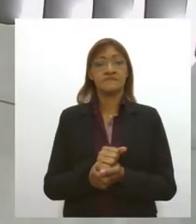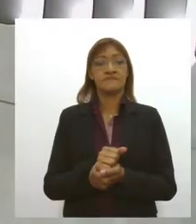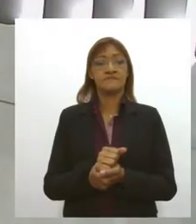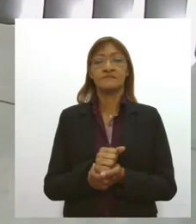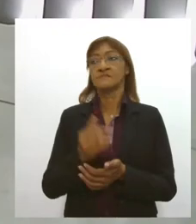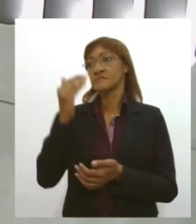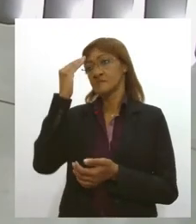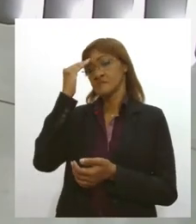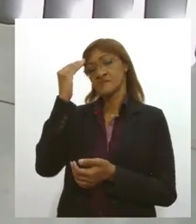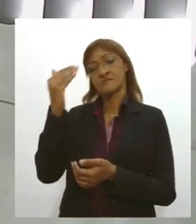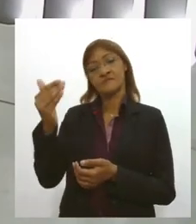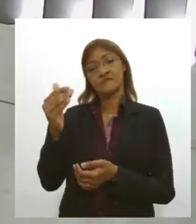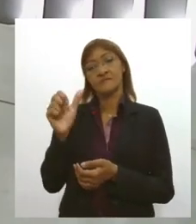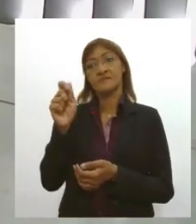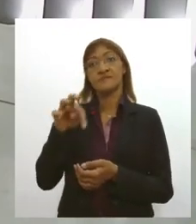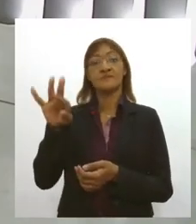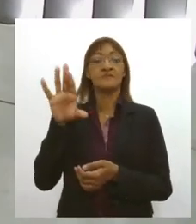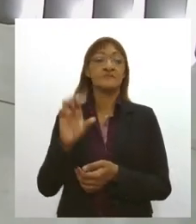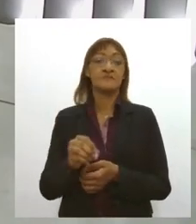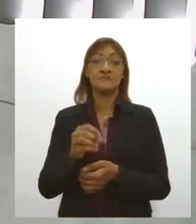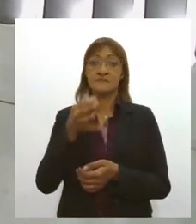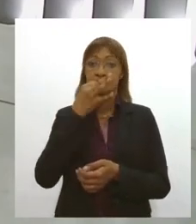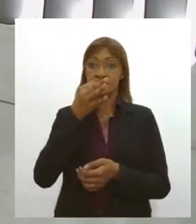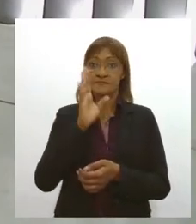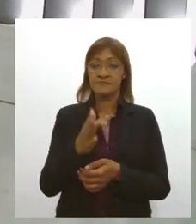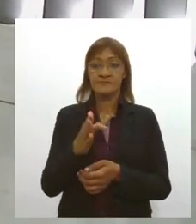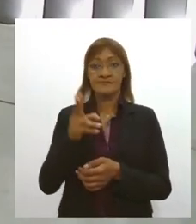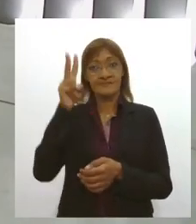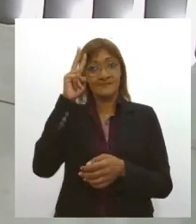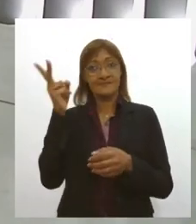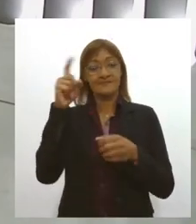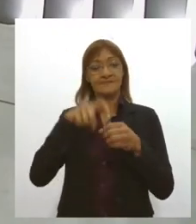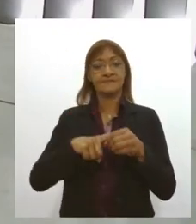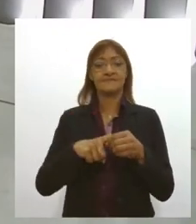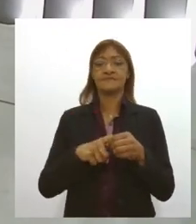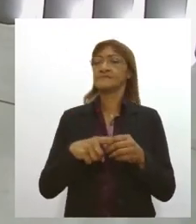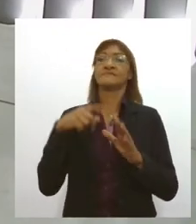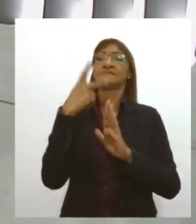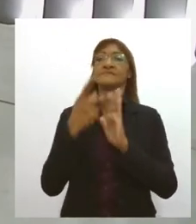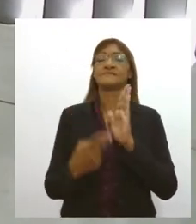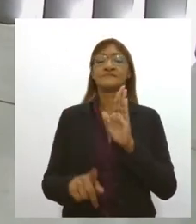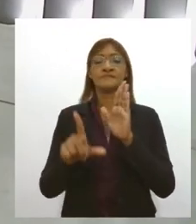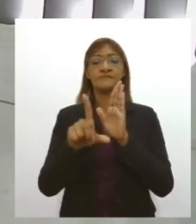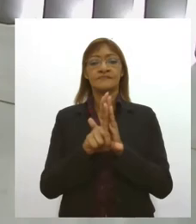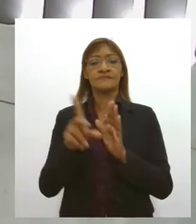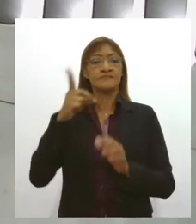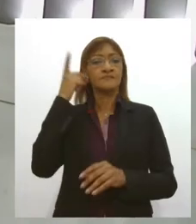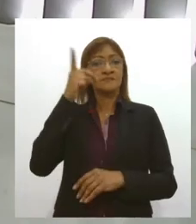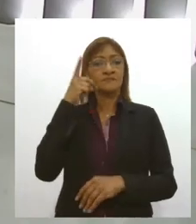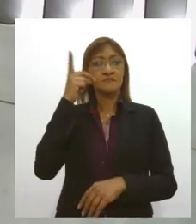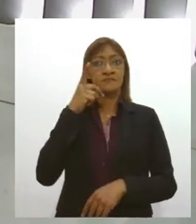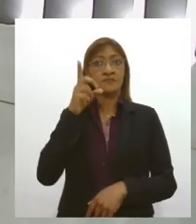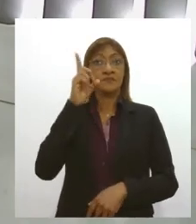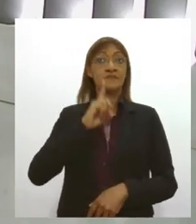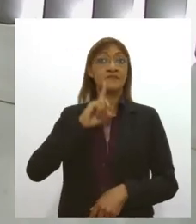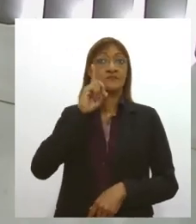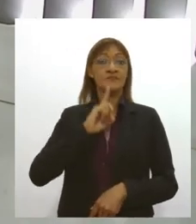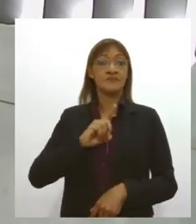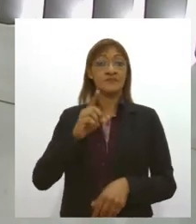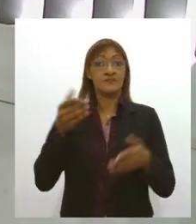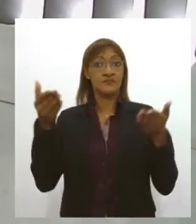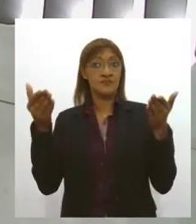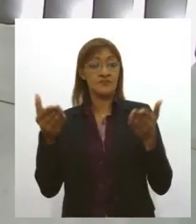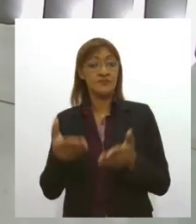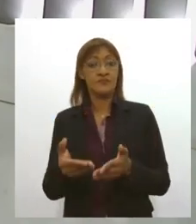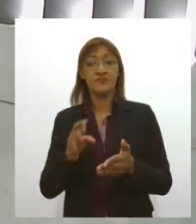Obrigada ao consultor Antônio Neto pelas dicas e segundo ele está de volta e um projeto de lei de autoria do deputado Zezinho Sobral reconhece as